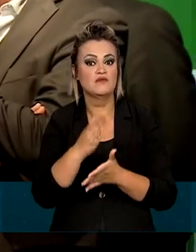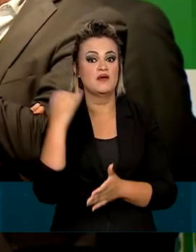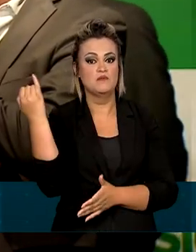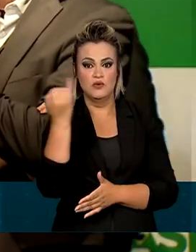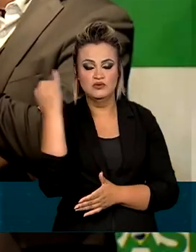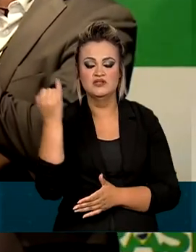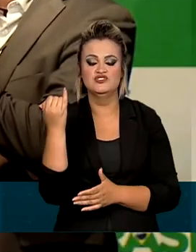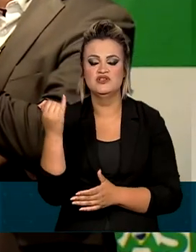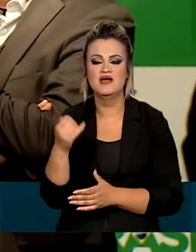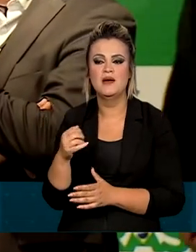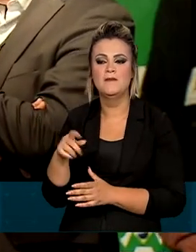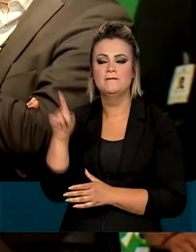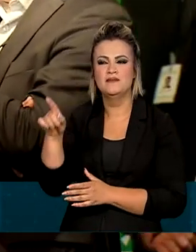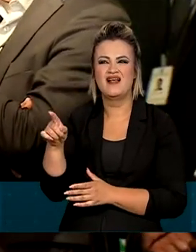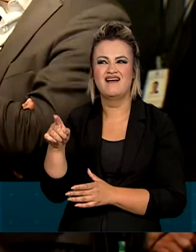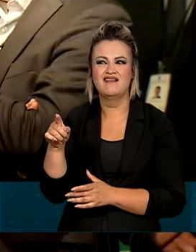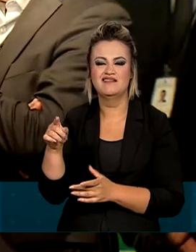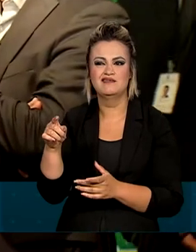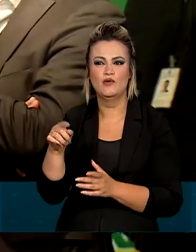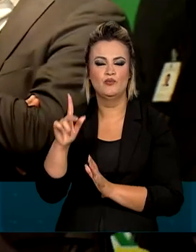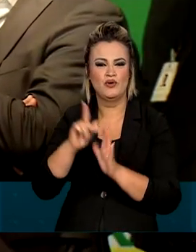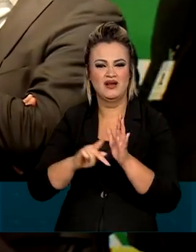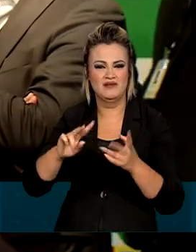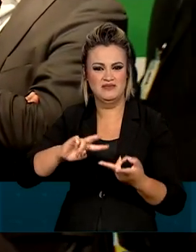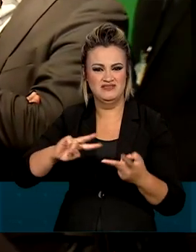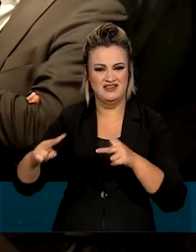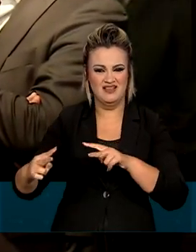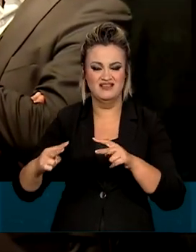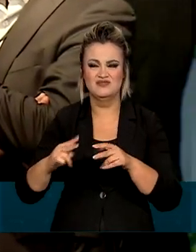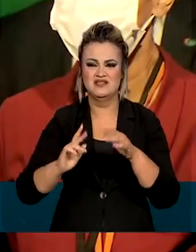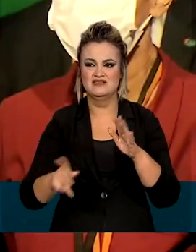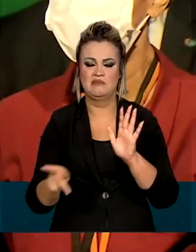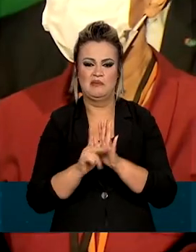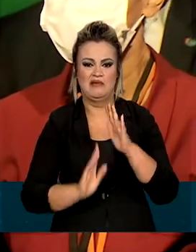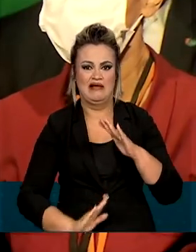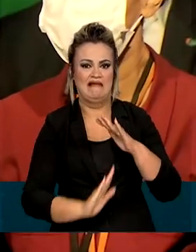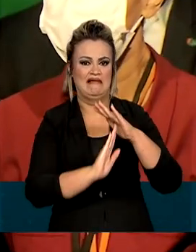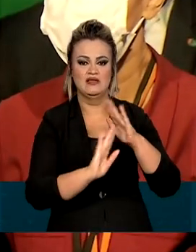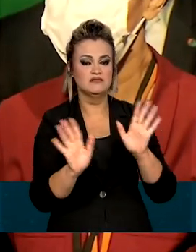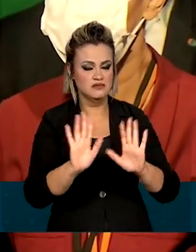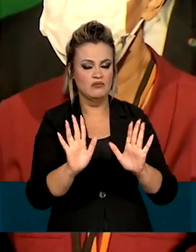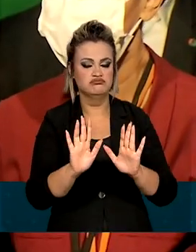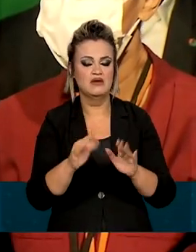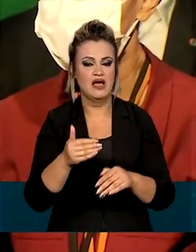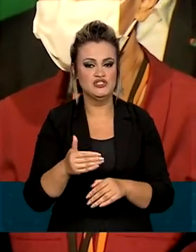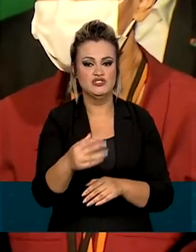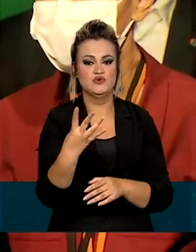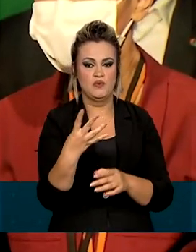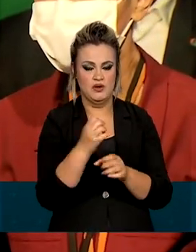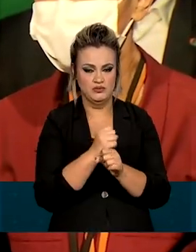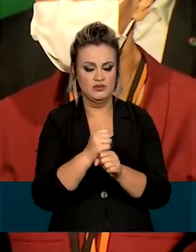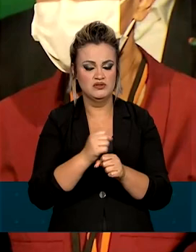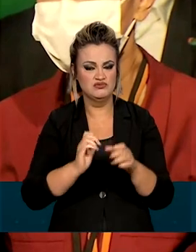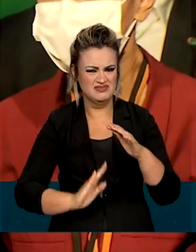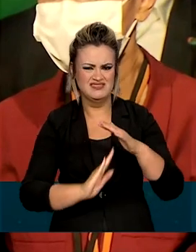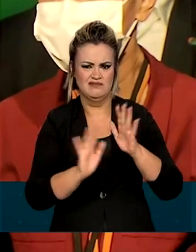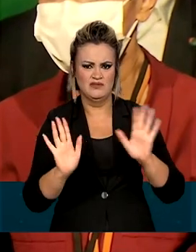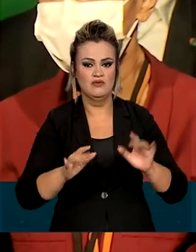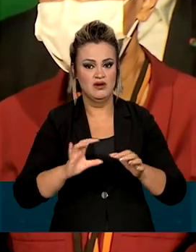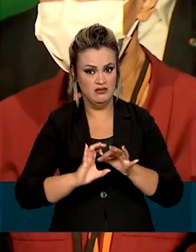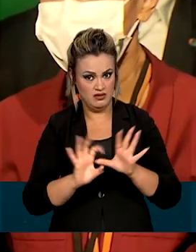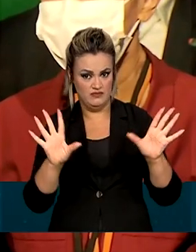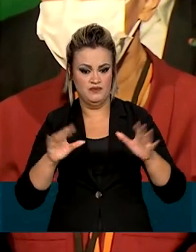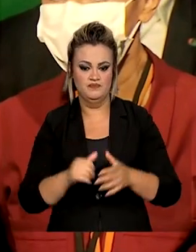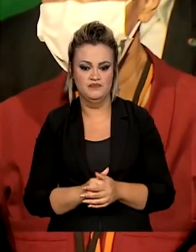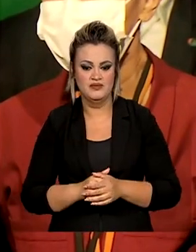retirada do programa de transferência de renda da regra do teto de gastos por quatro anos a partir de 2023. Ela